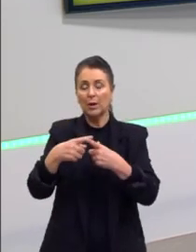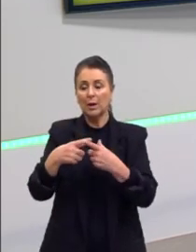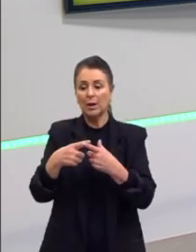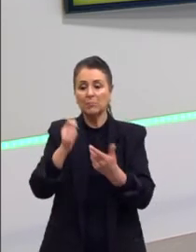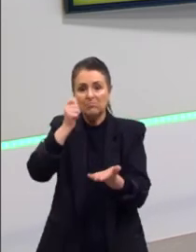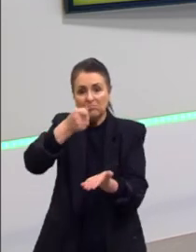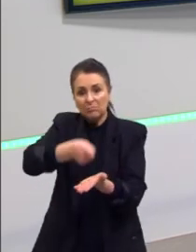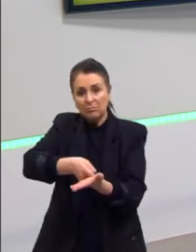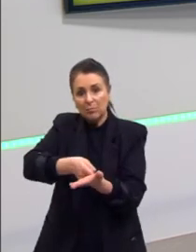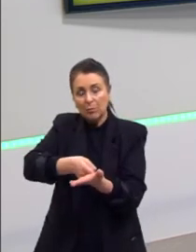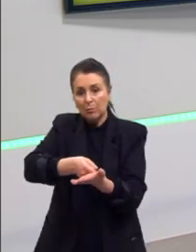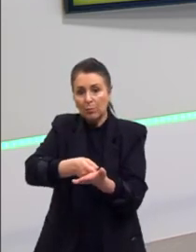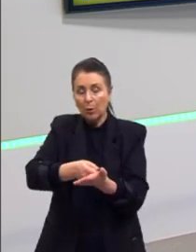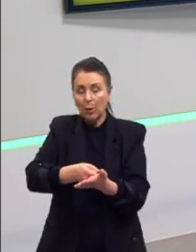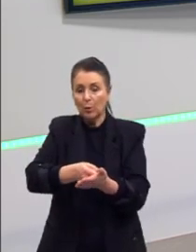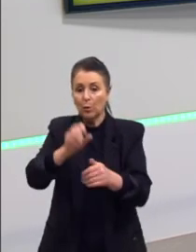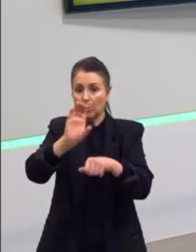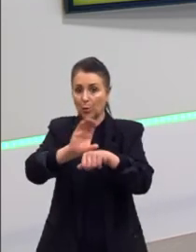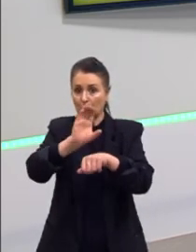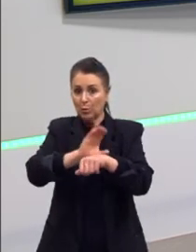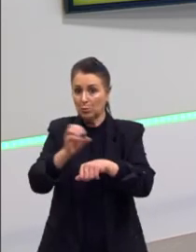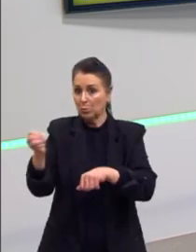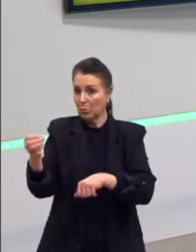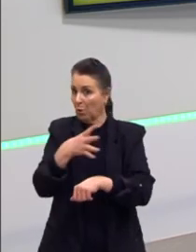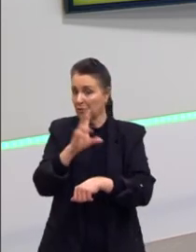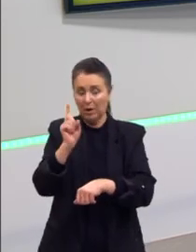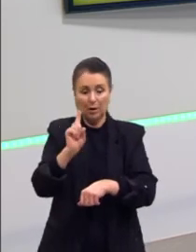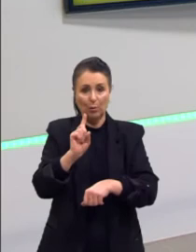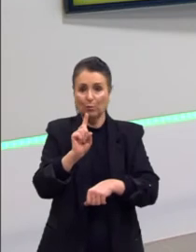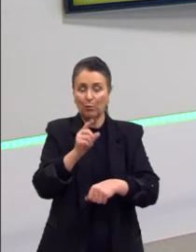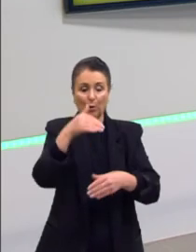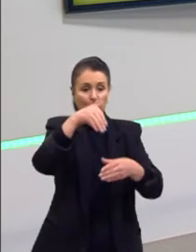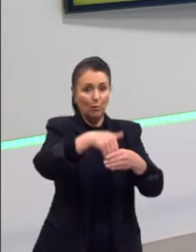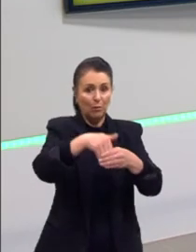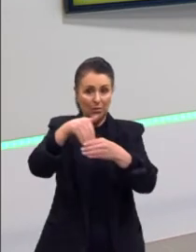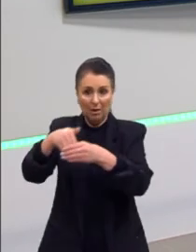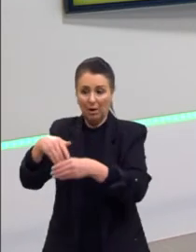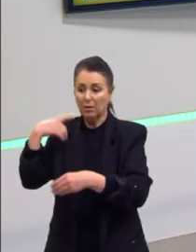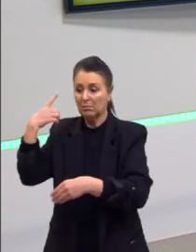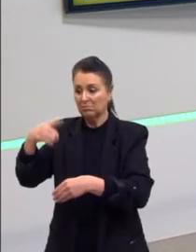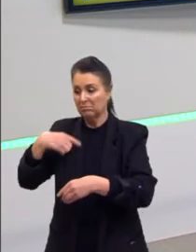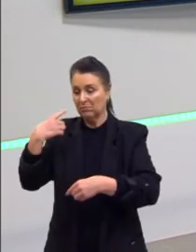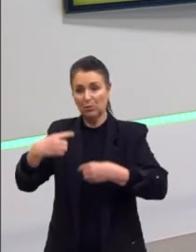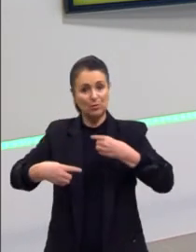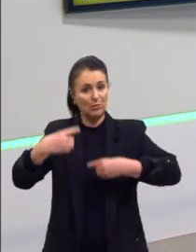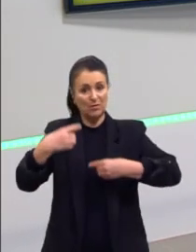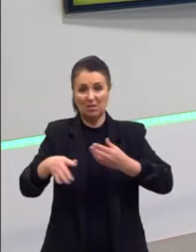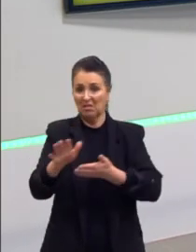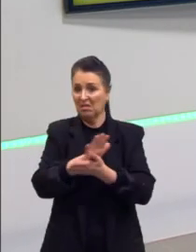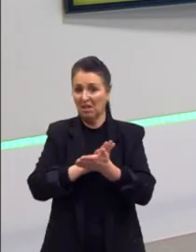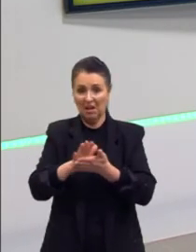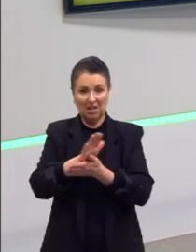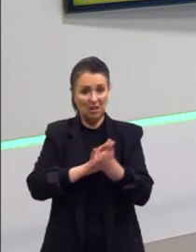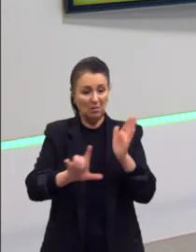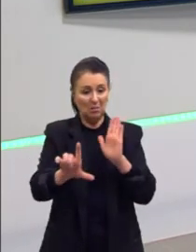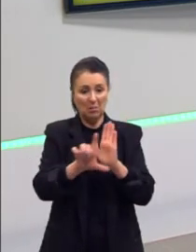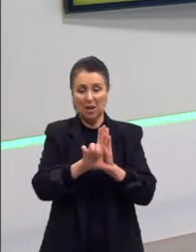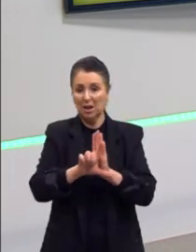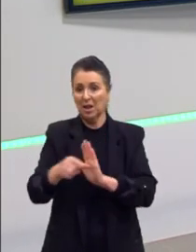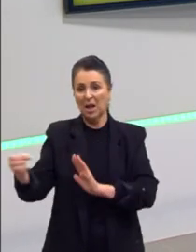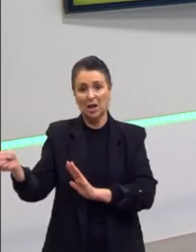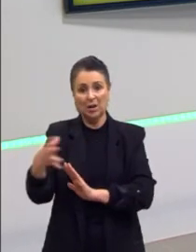ele impõe uma Constituição nova, que não foi votada pelos parlamentares, que não foi discutida, e essa Constituição